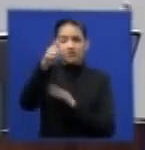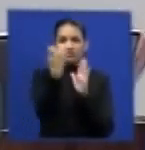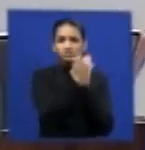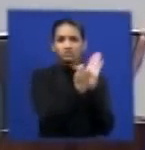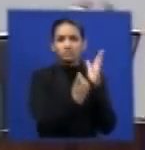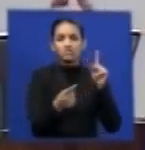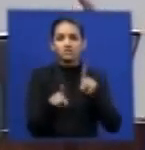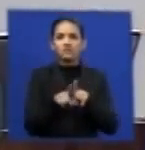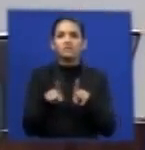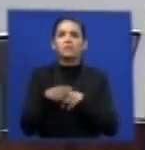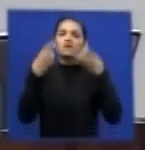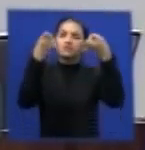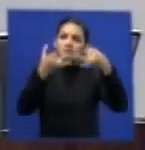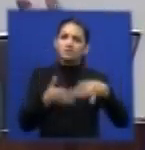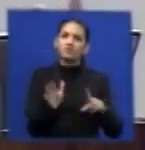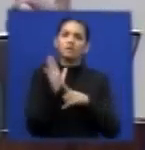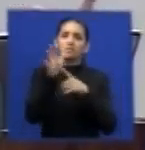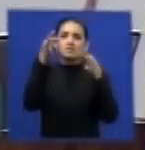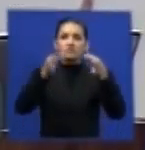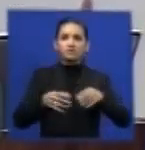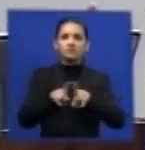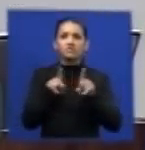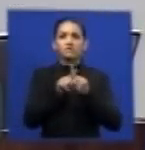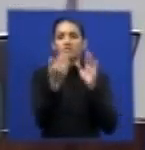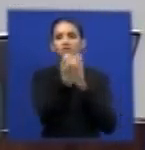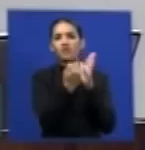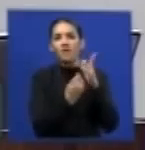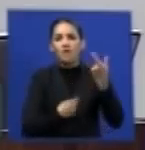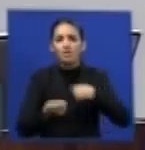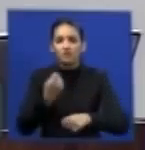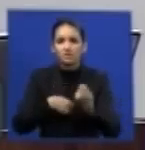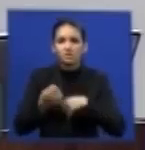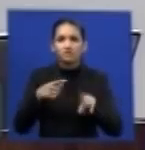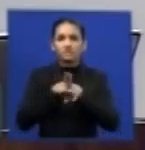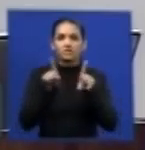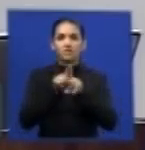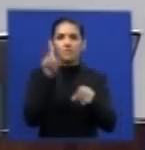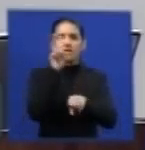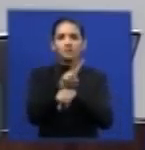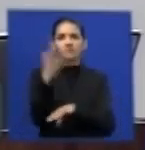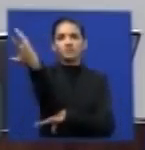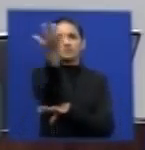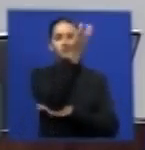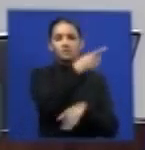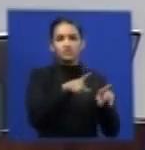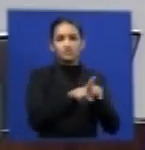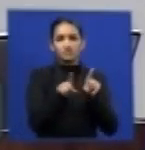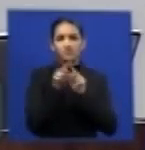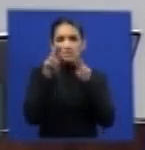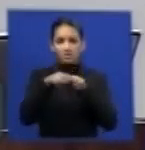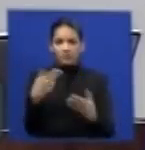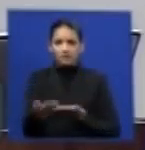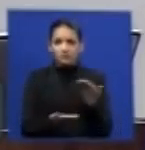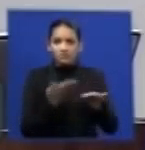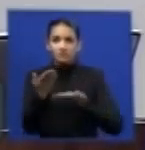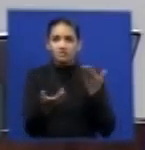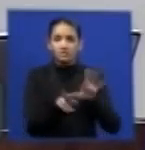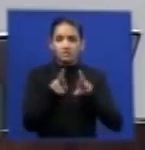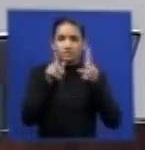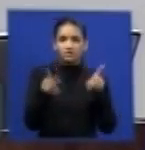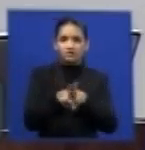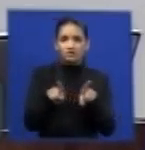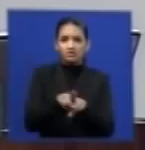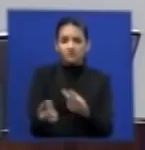e aqui ele elenca exatamente na ordem econômica a defesa do meio ambiente inclusive mediante tratamento diferenciado